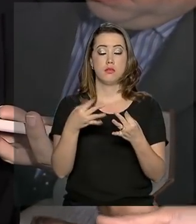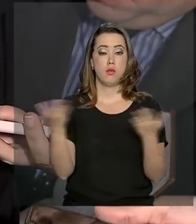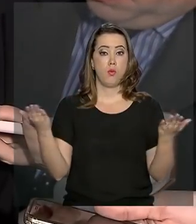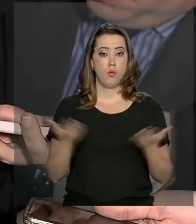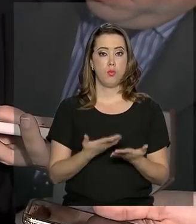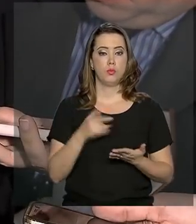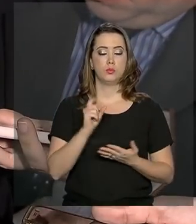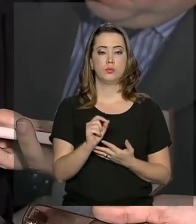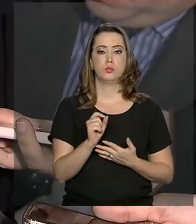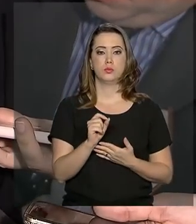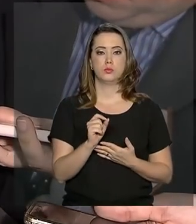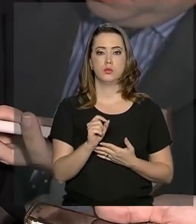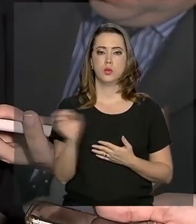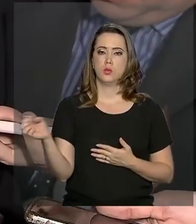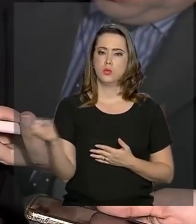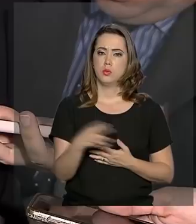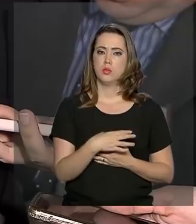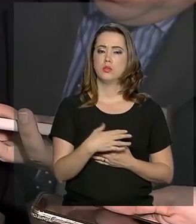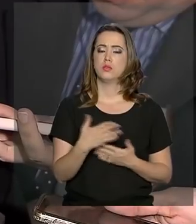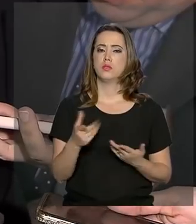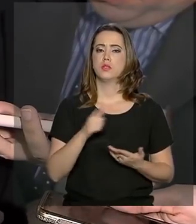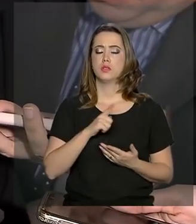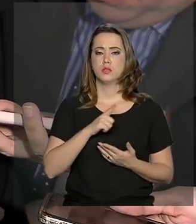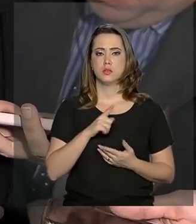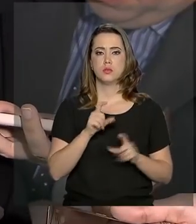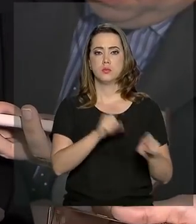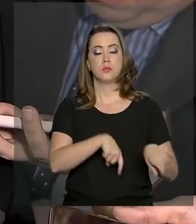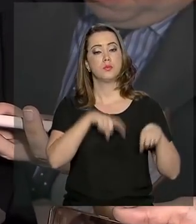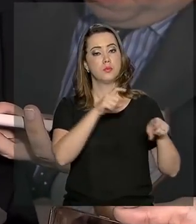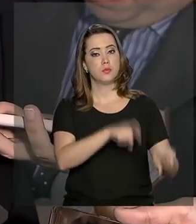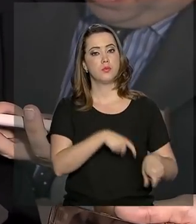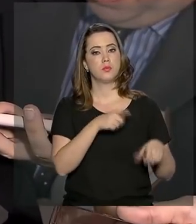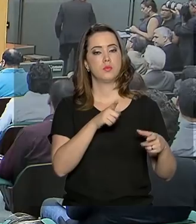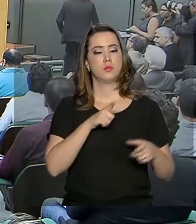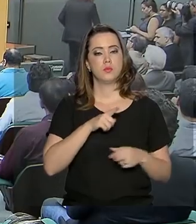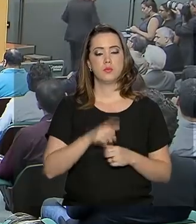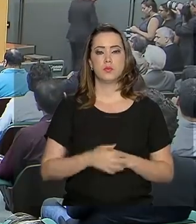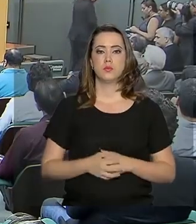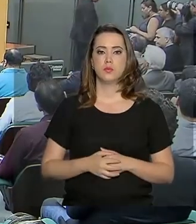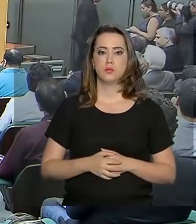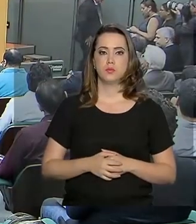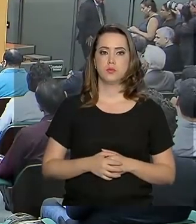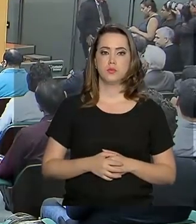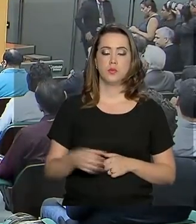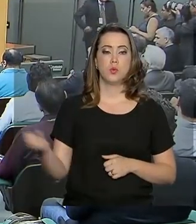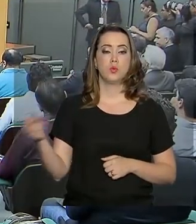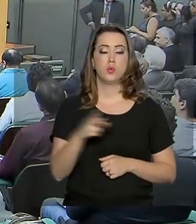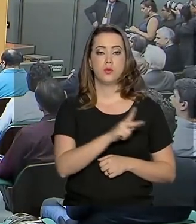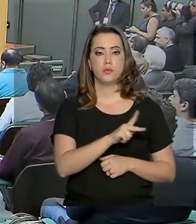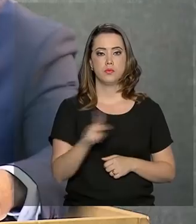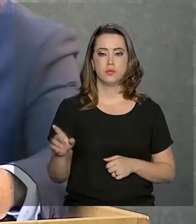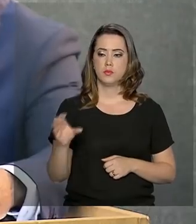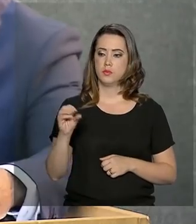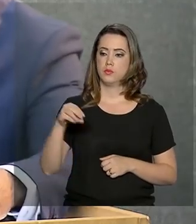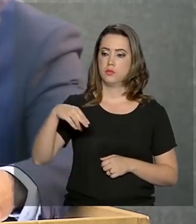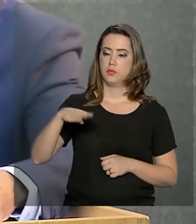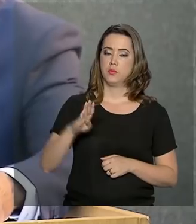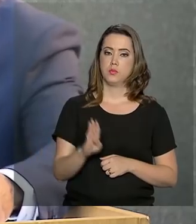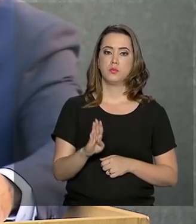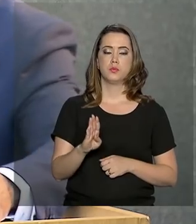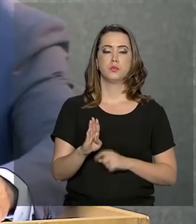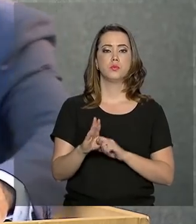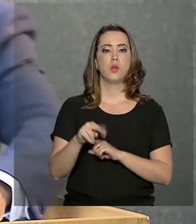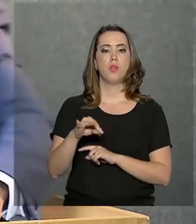hoje com a modernidade que a agropecuária tem. Segundo o novo presidente da Conab, Newton